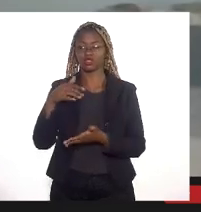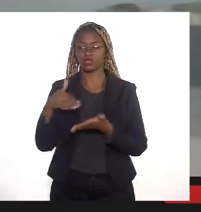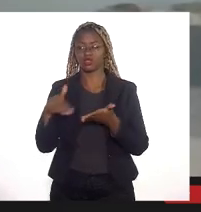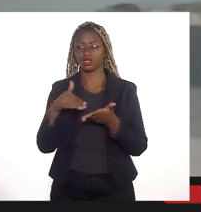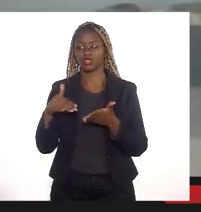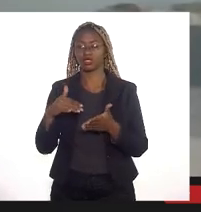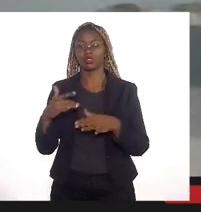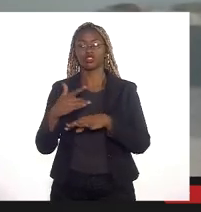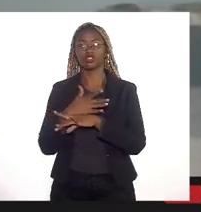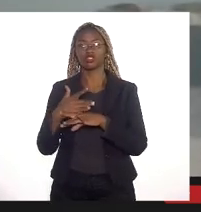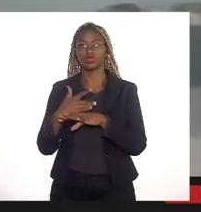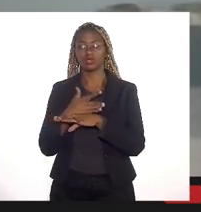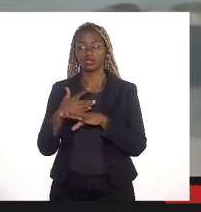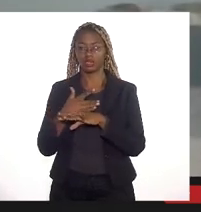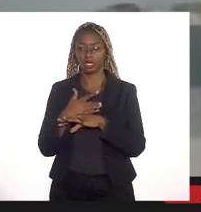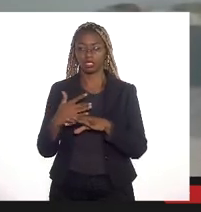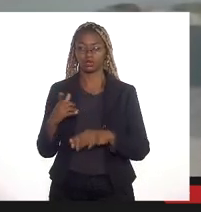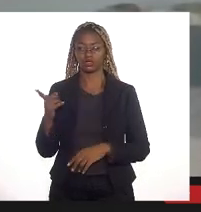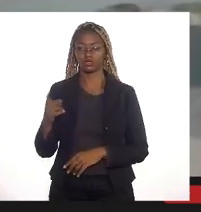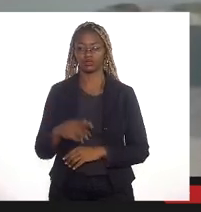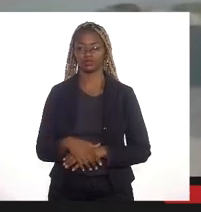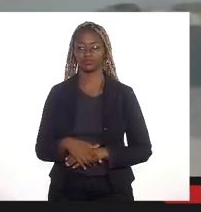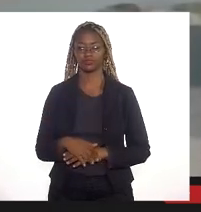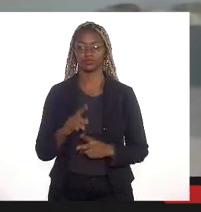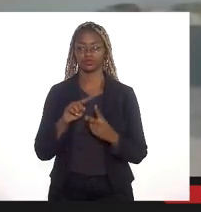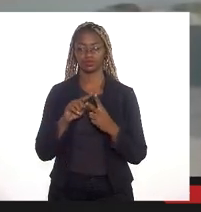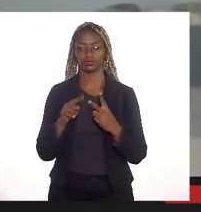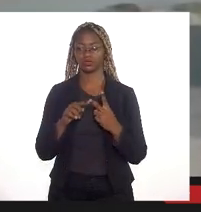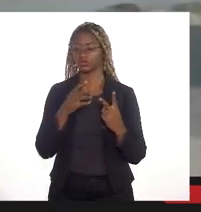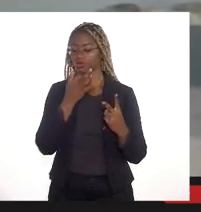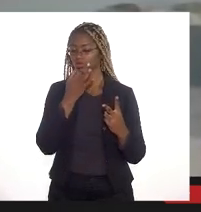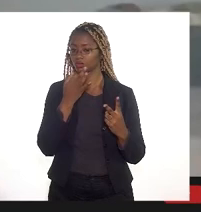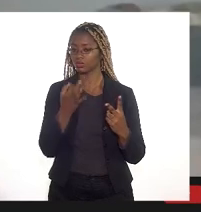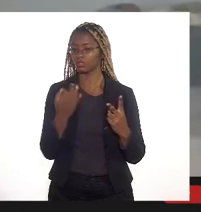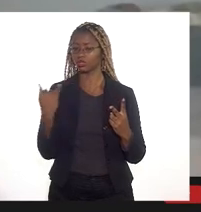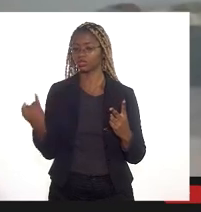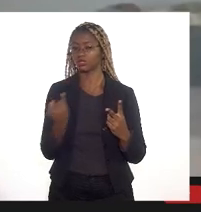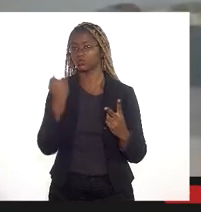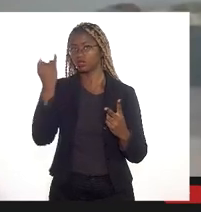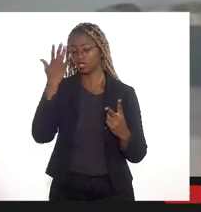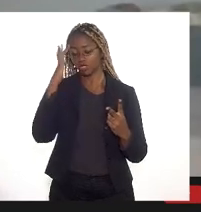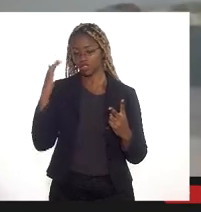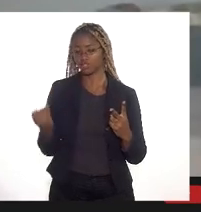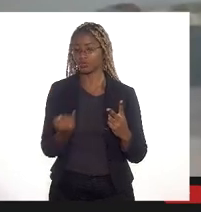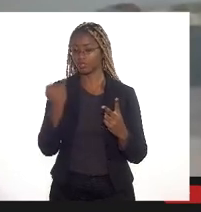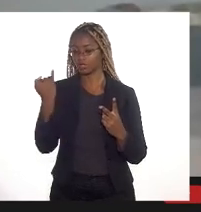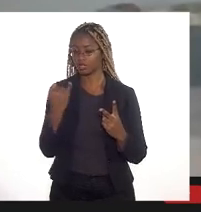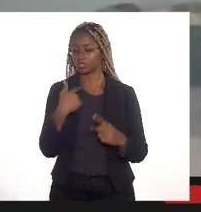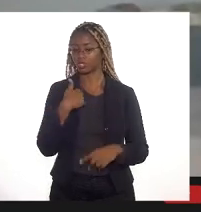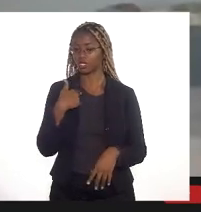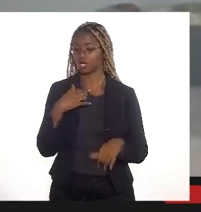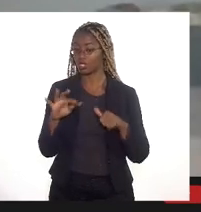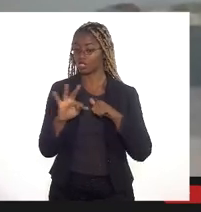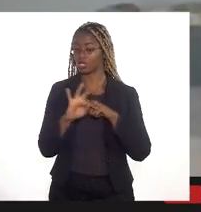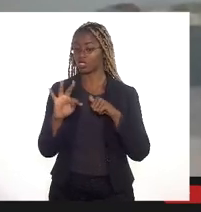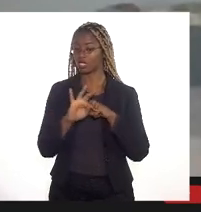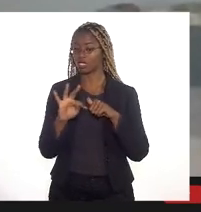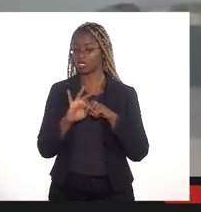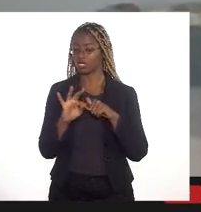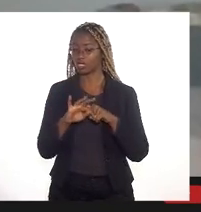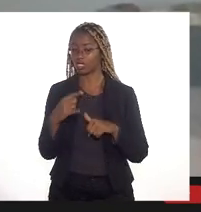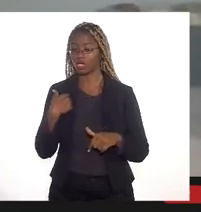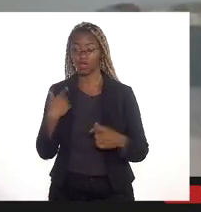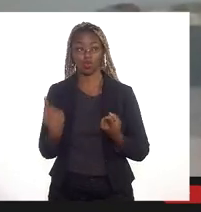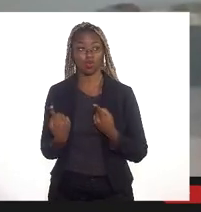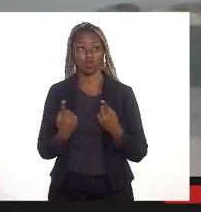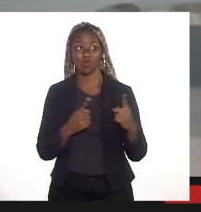urbanismo fazer dois comentários que eu acho que são importantes eu como técnico sou literalmente